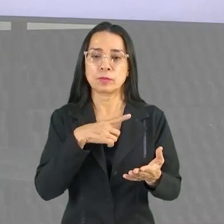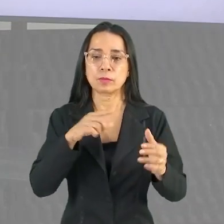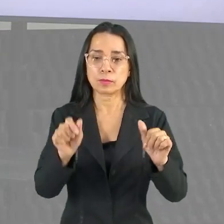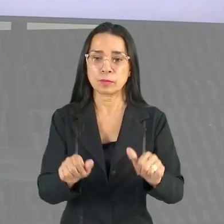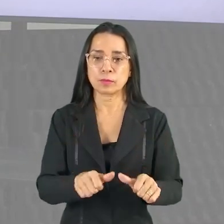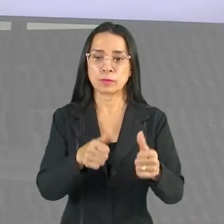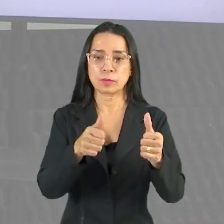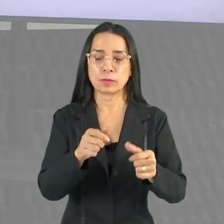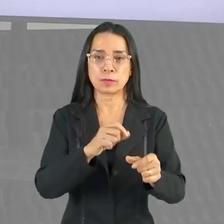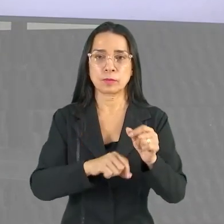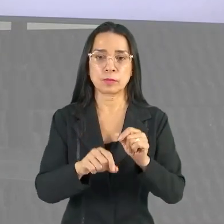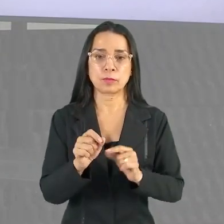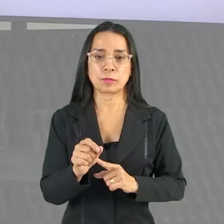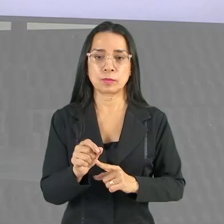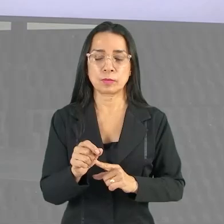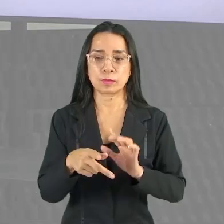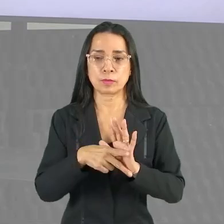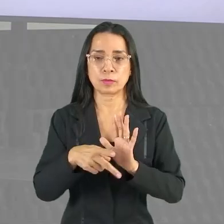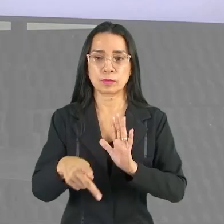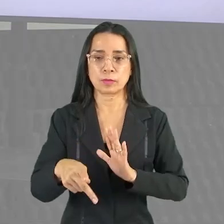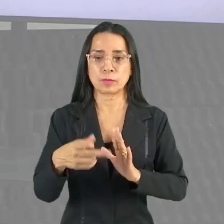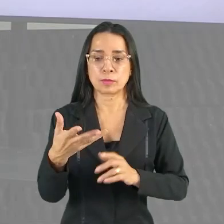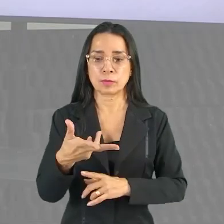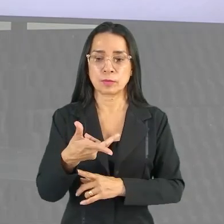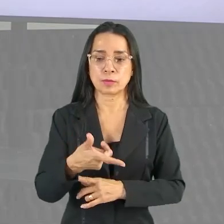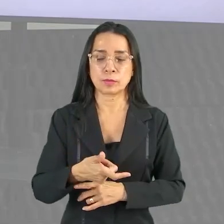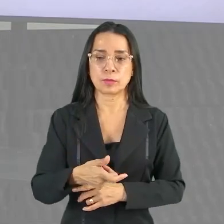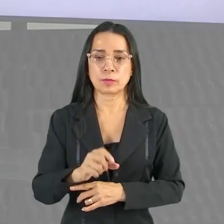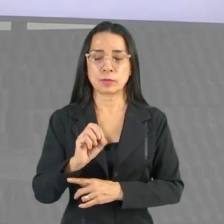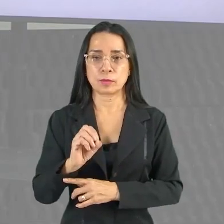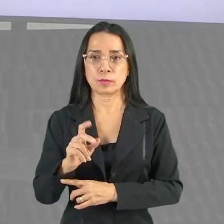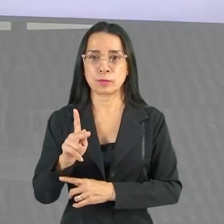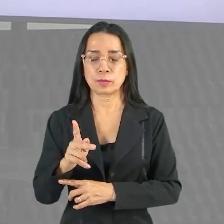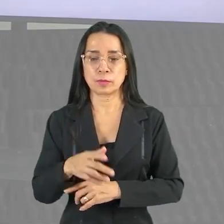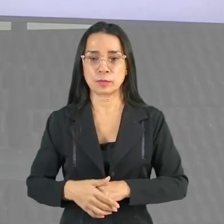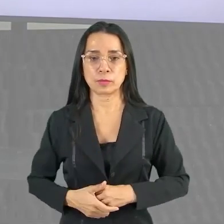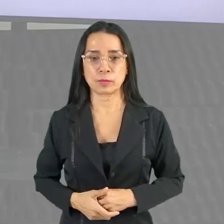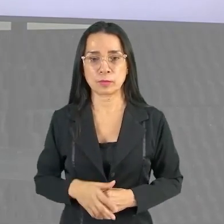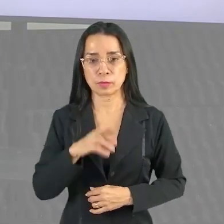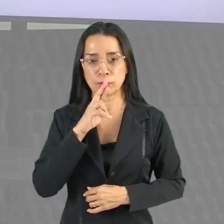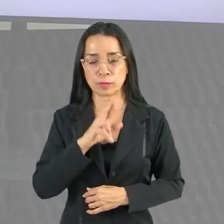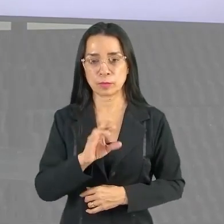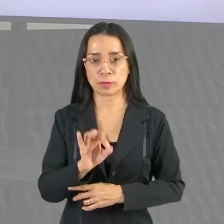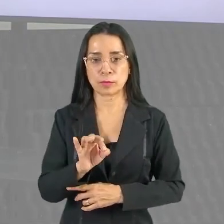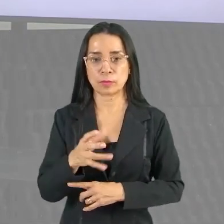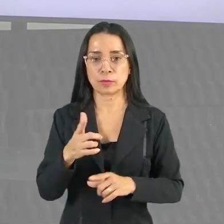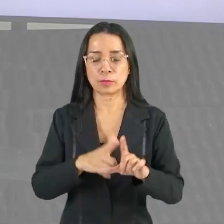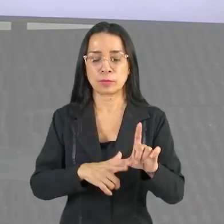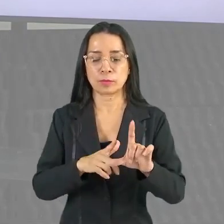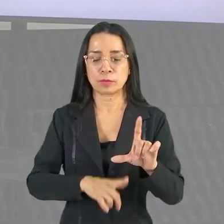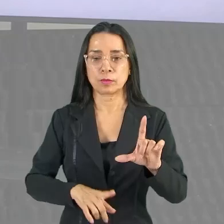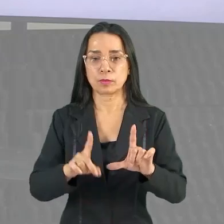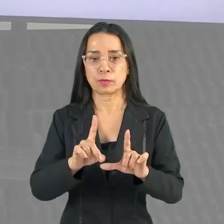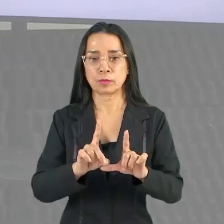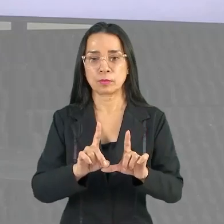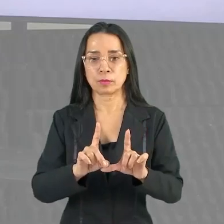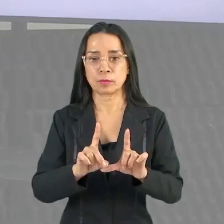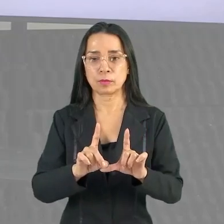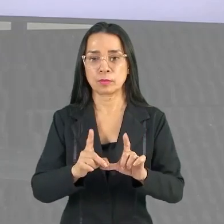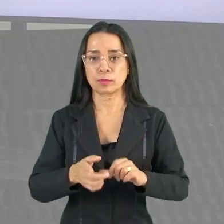melhora na sua aptidão. Beleza? Então, a resposta correta. Letra